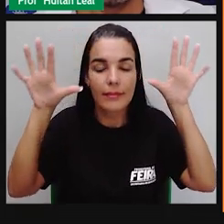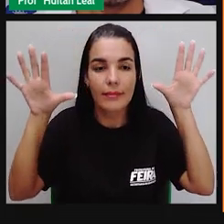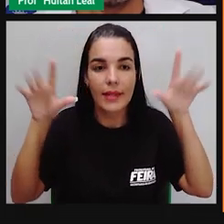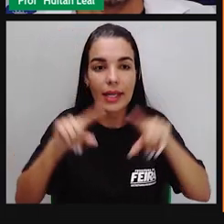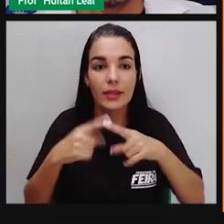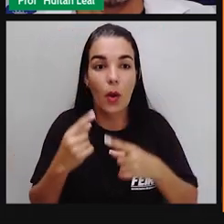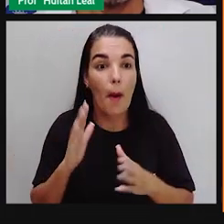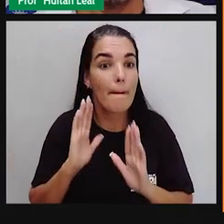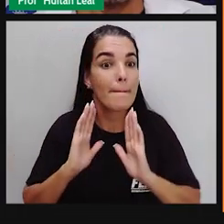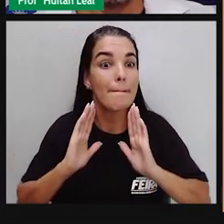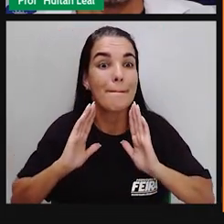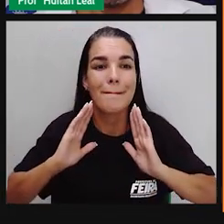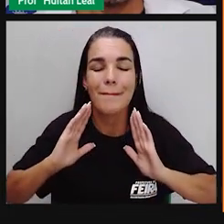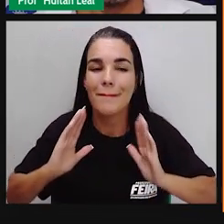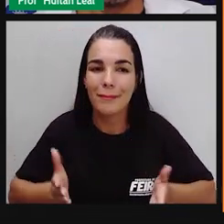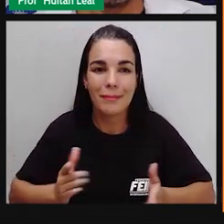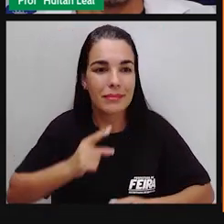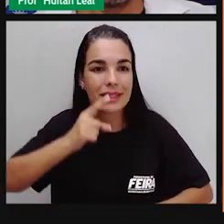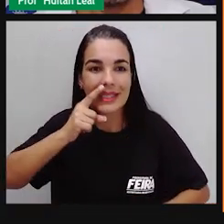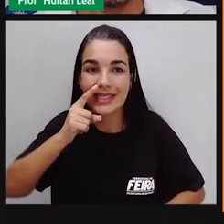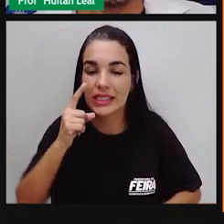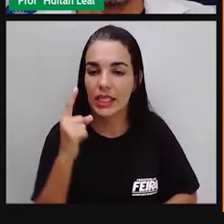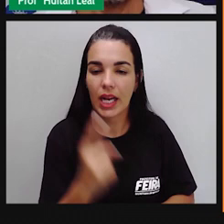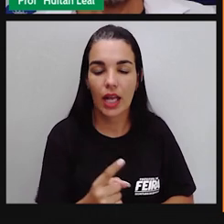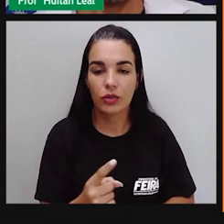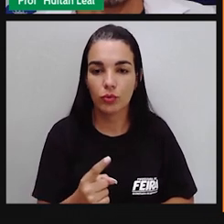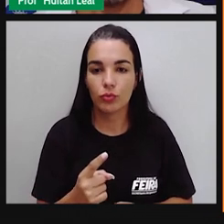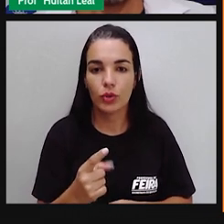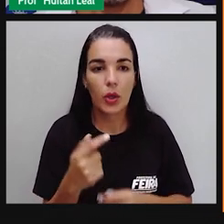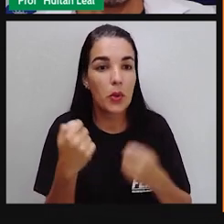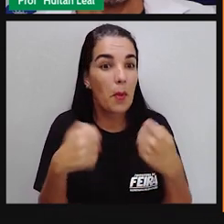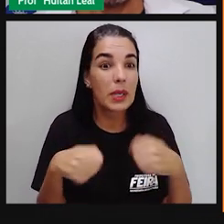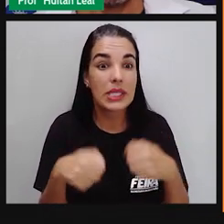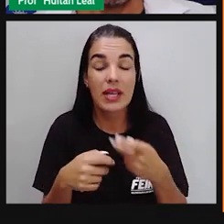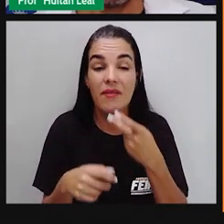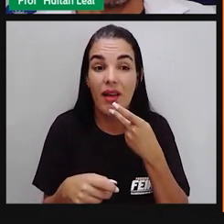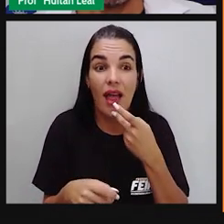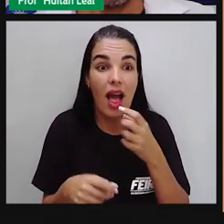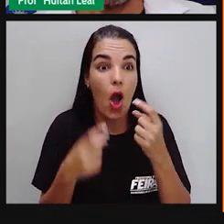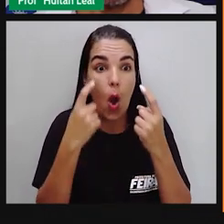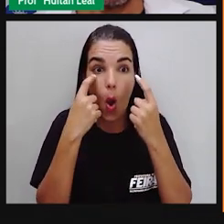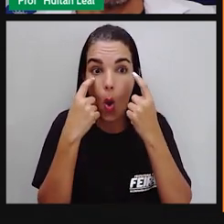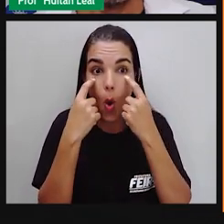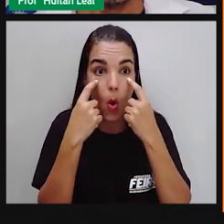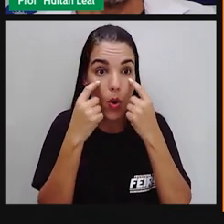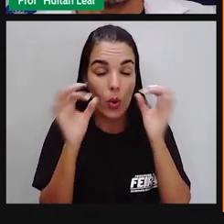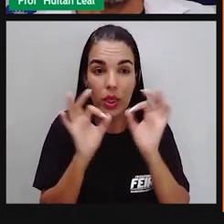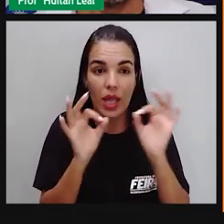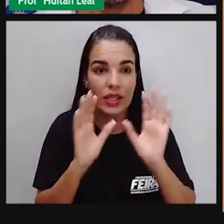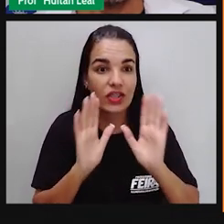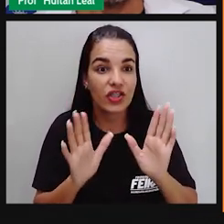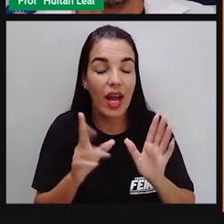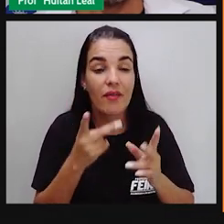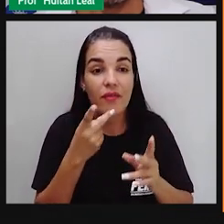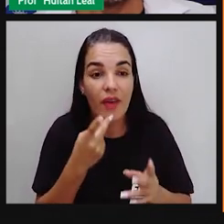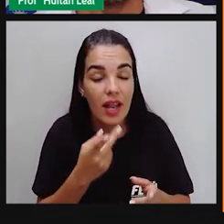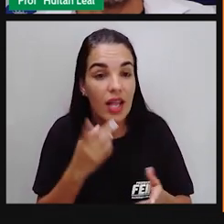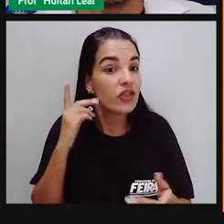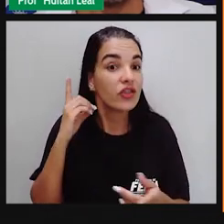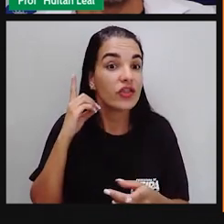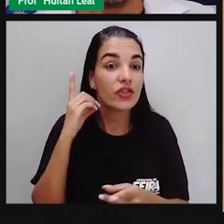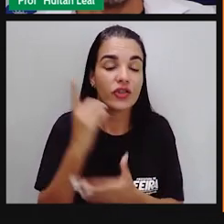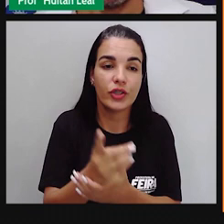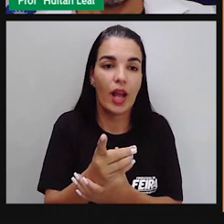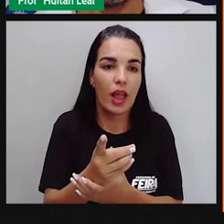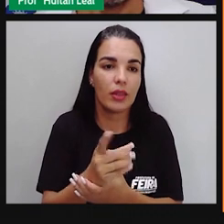direta do que a anterior, porque já diz diretamente nem fala o nome olhos. Ele diz que dois diamantes